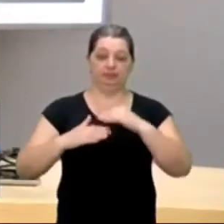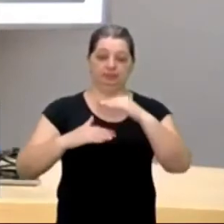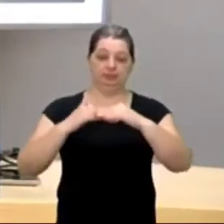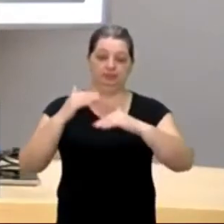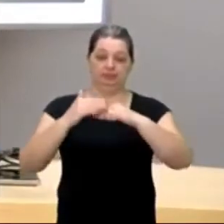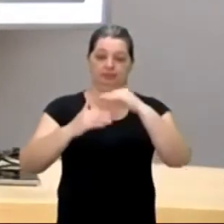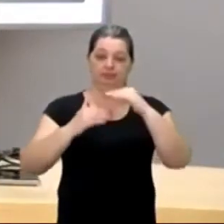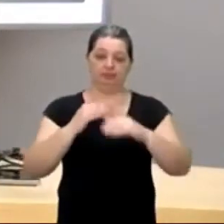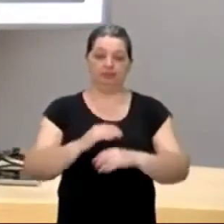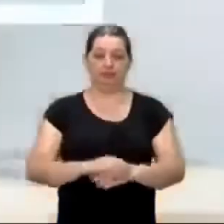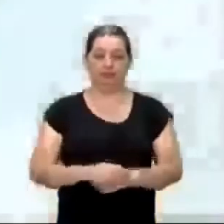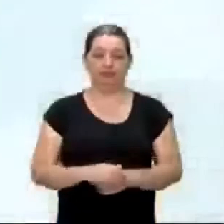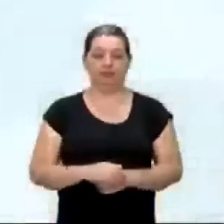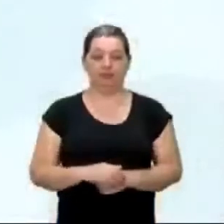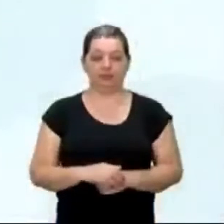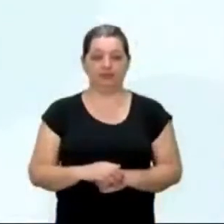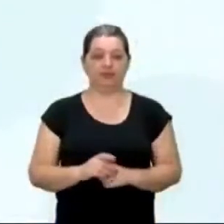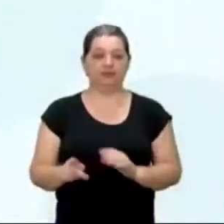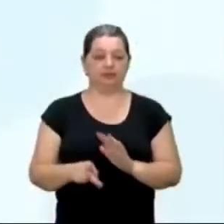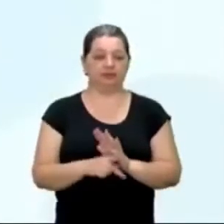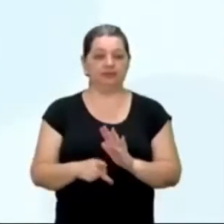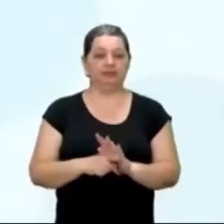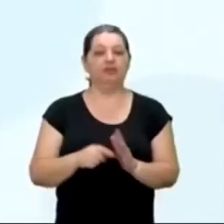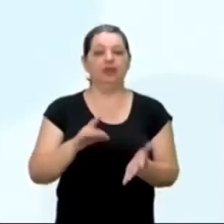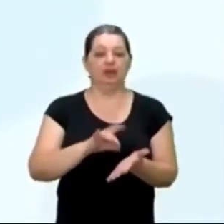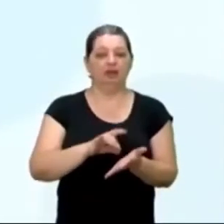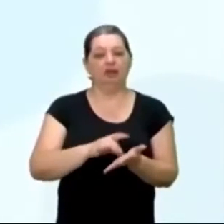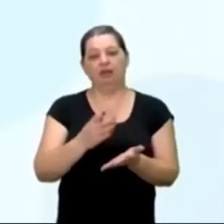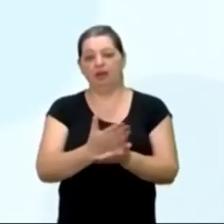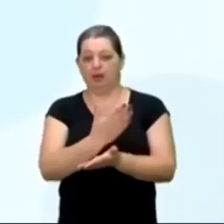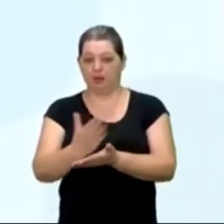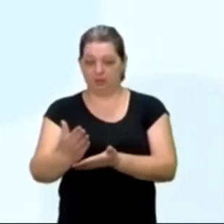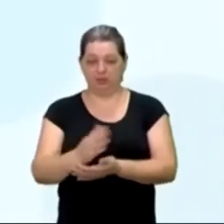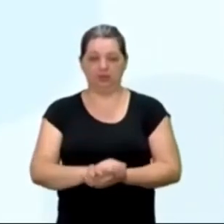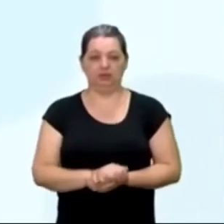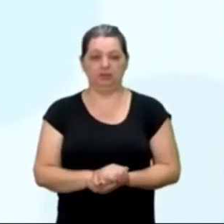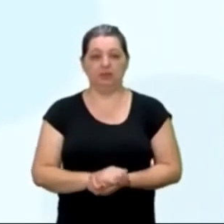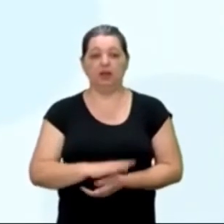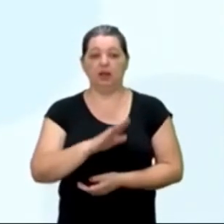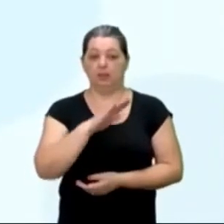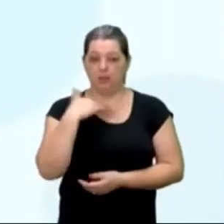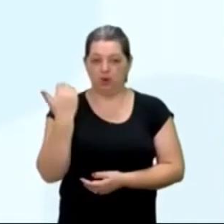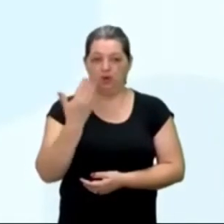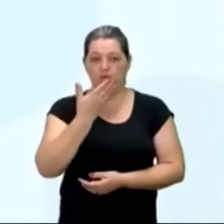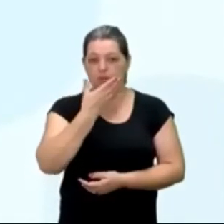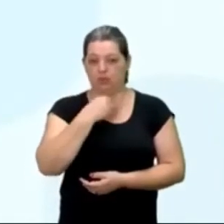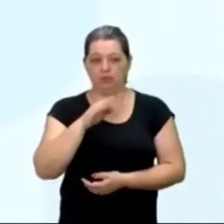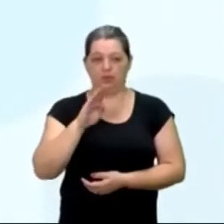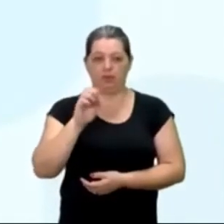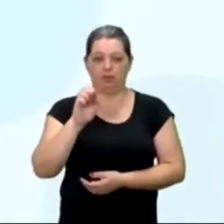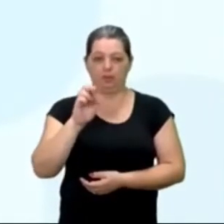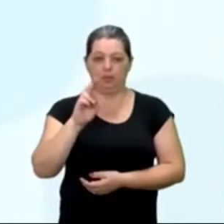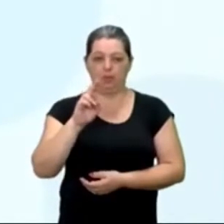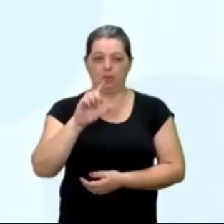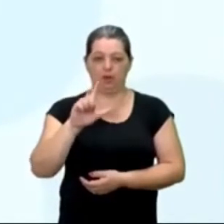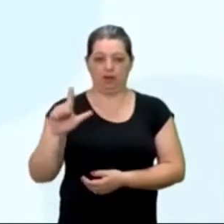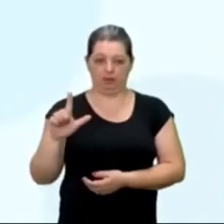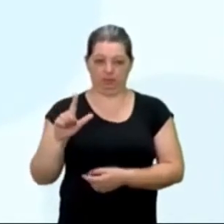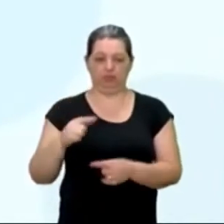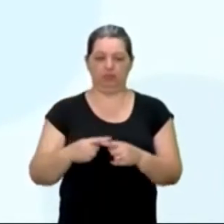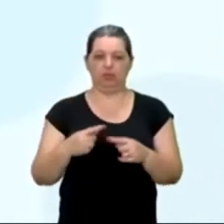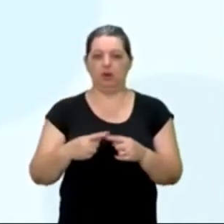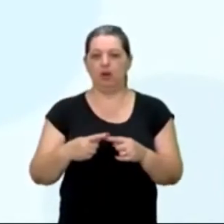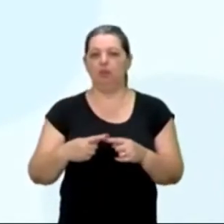a gente consegue pegar algumas verdades. A morte de Bill Quinn é apresentada como o grande mistério a ser